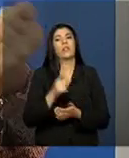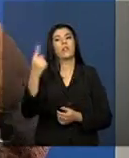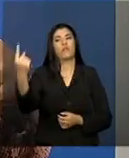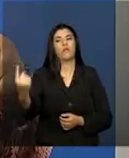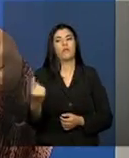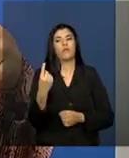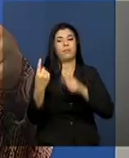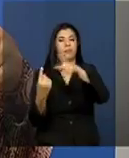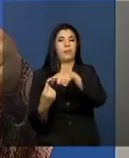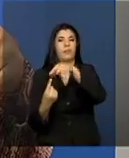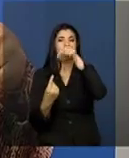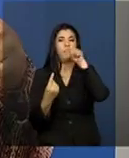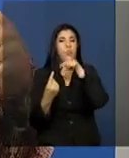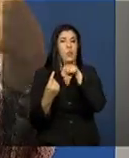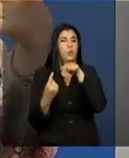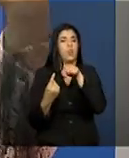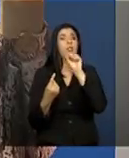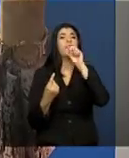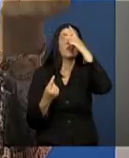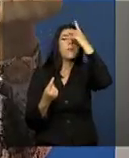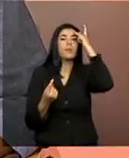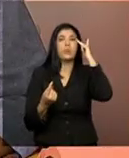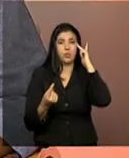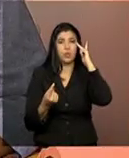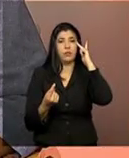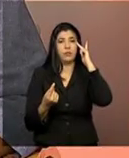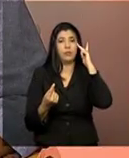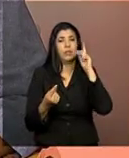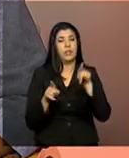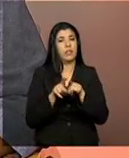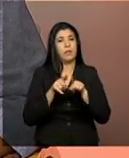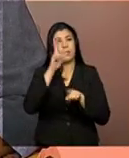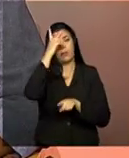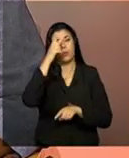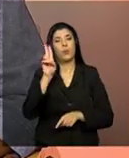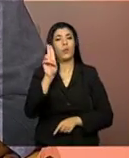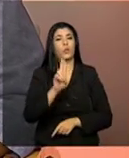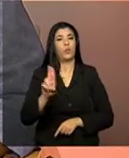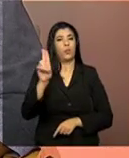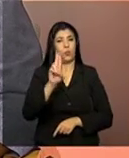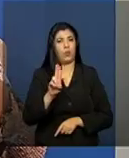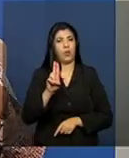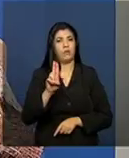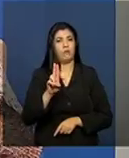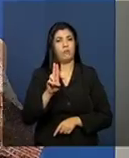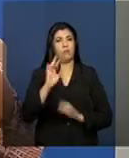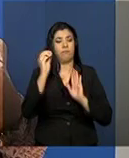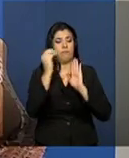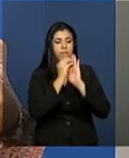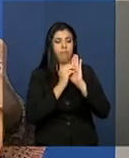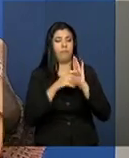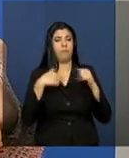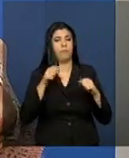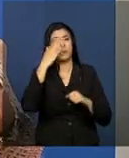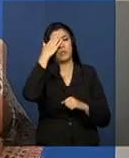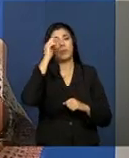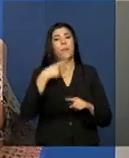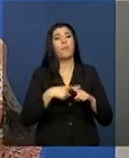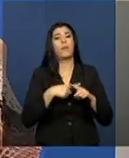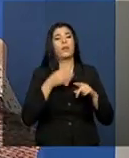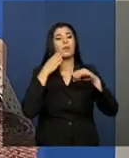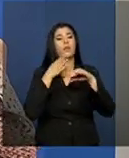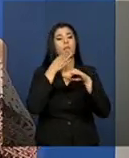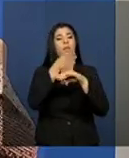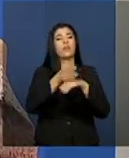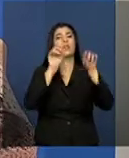para ser o adjunto. E o usuário também tem que verificar todos esses dados para saber o porquê que ele está entrando no